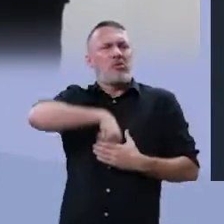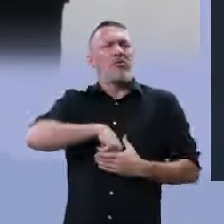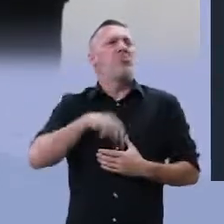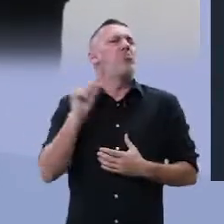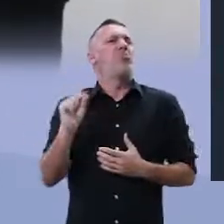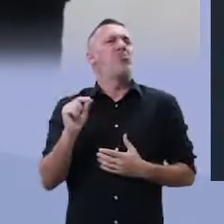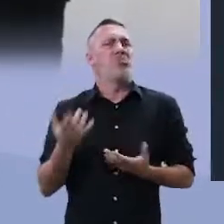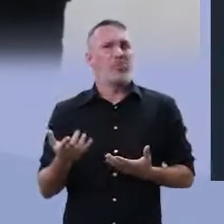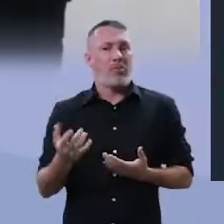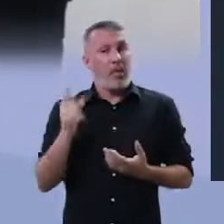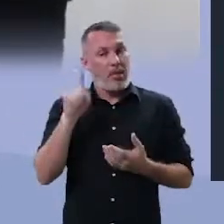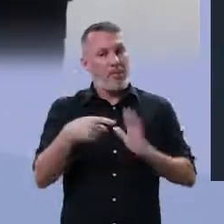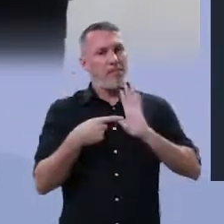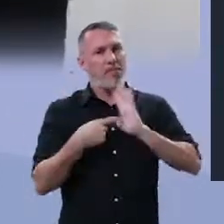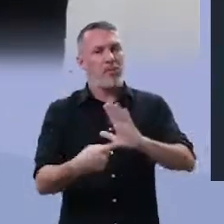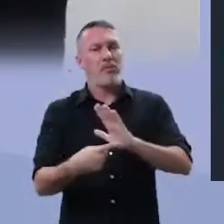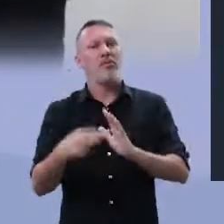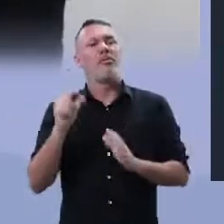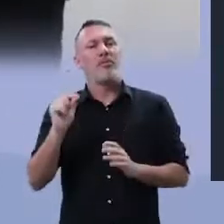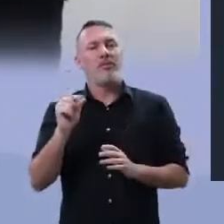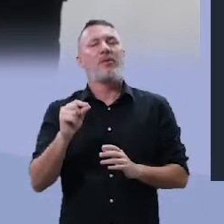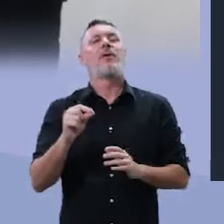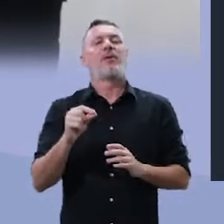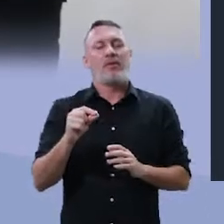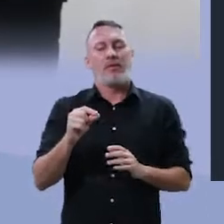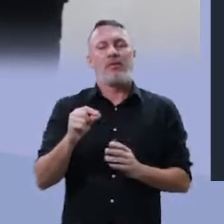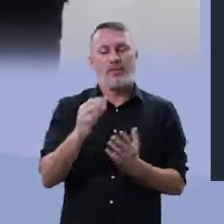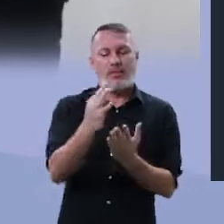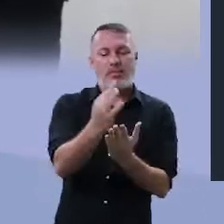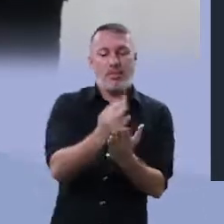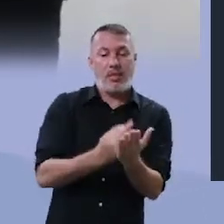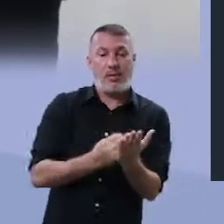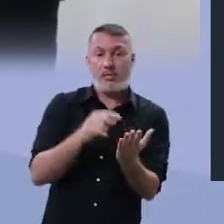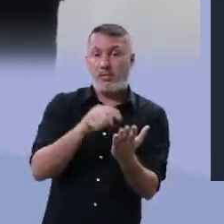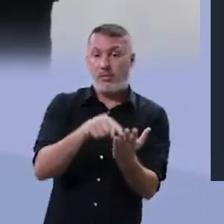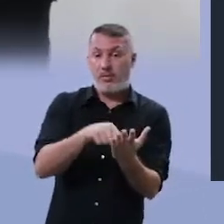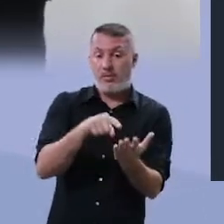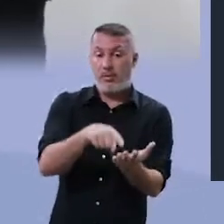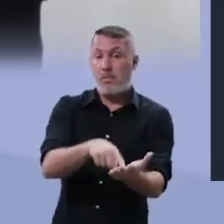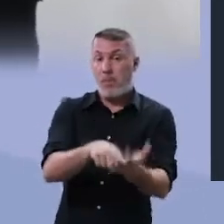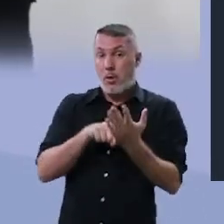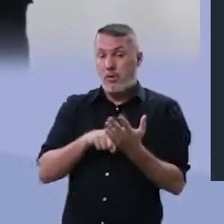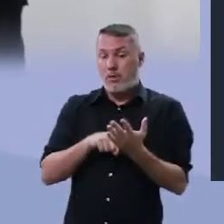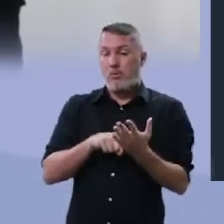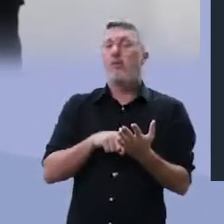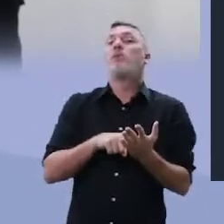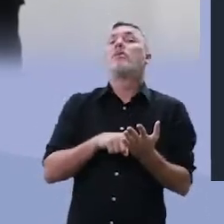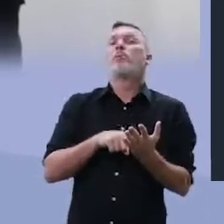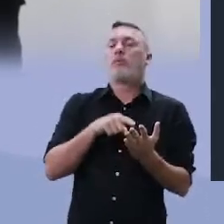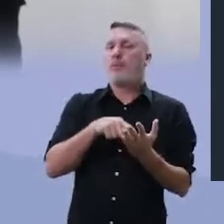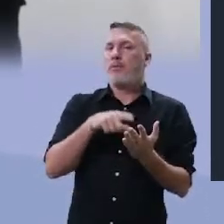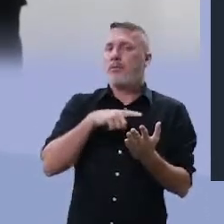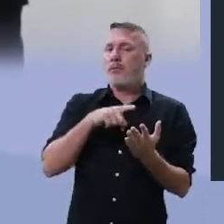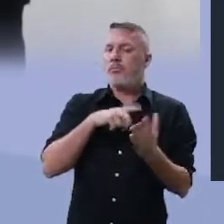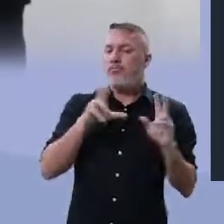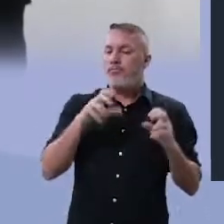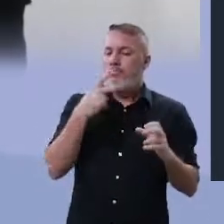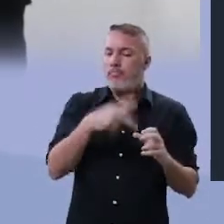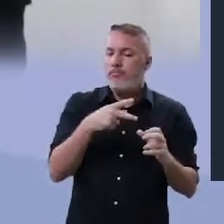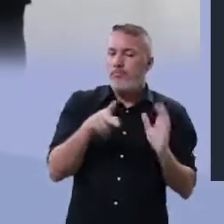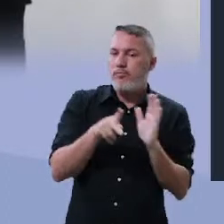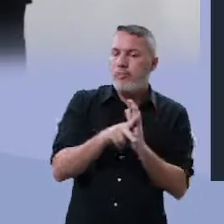subjetivo? Seria o aspecto em que o texto apresenta normalmente um olhar